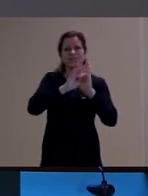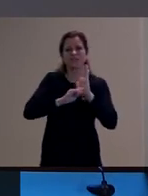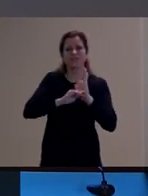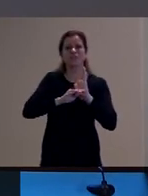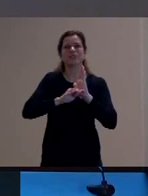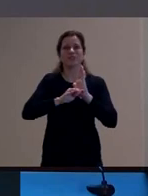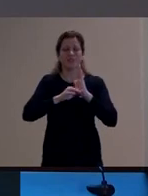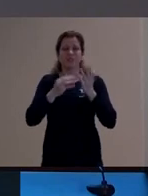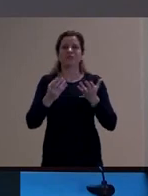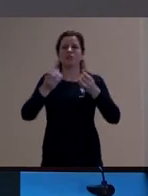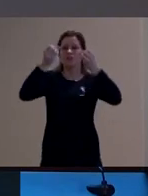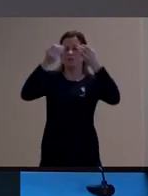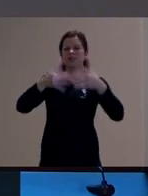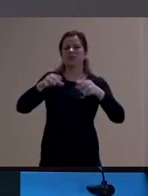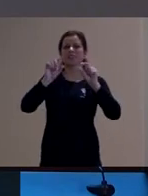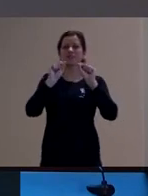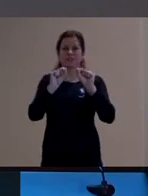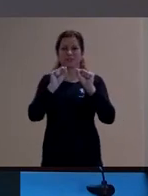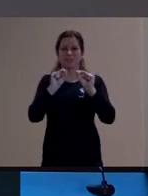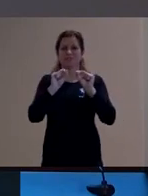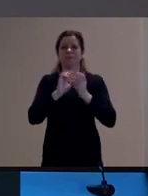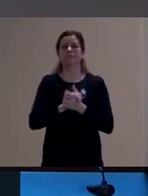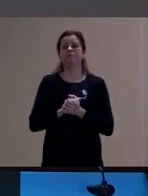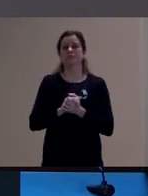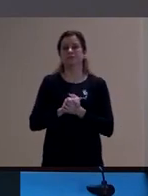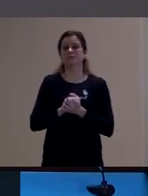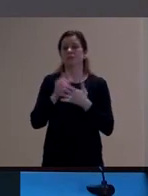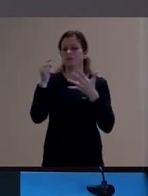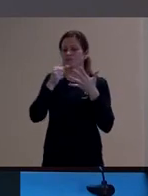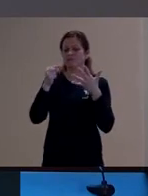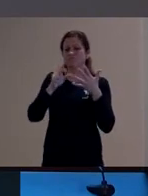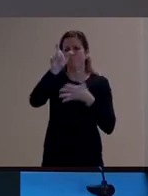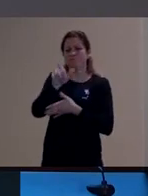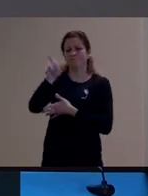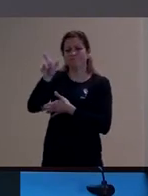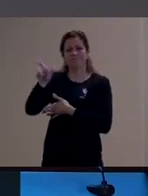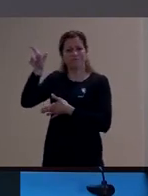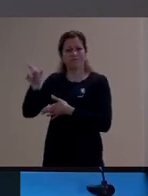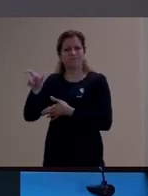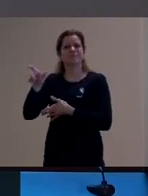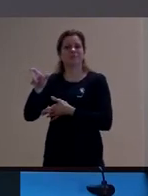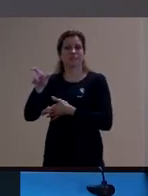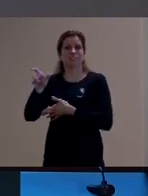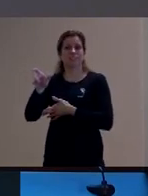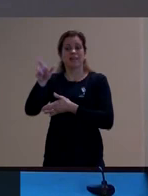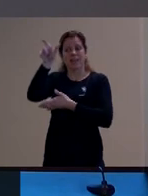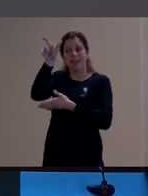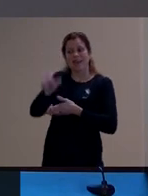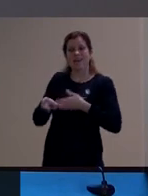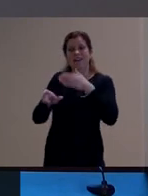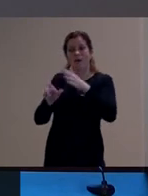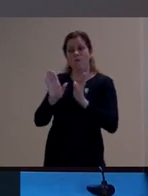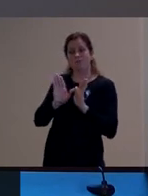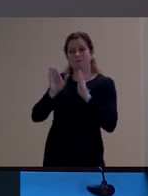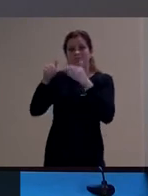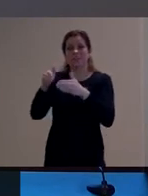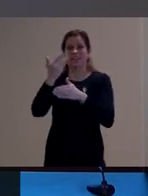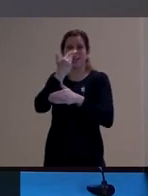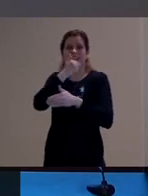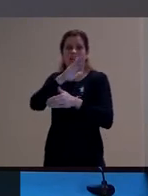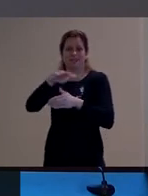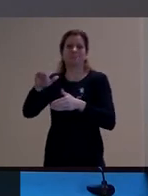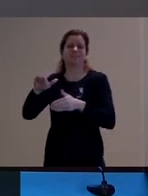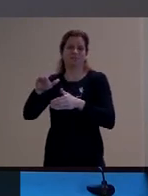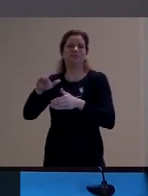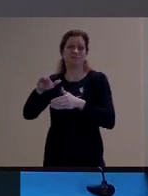para falar sobre isso e elegeu também vários personagens e um deles é a criança essa criança que vagueia pela